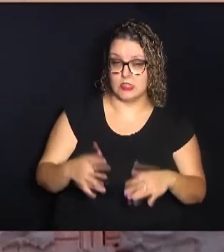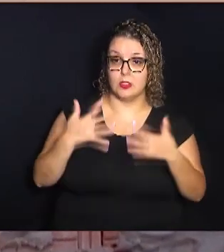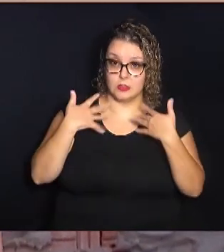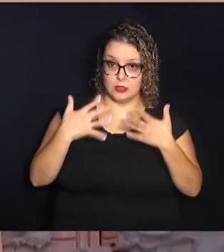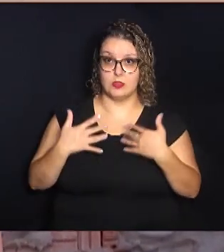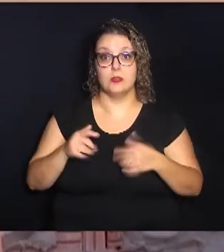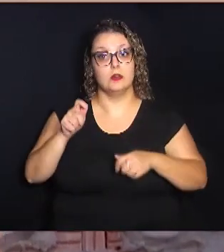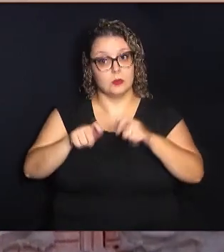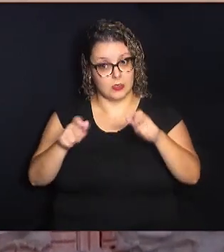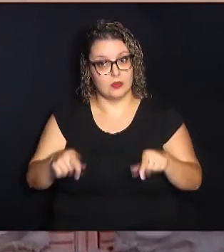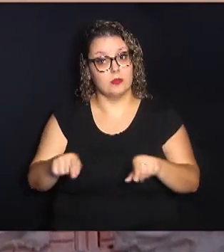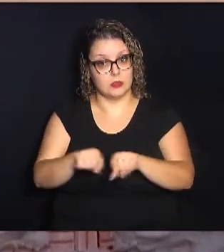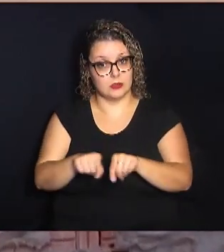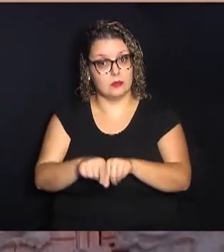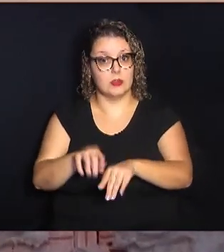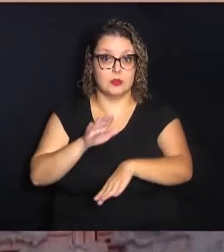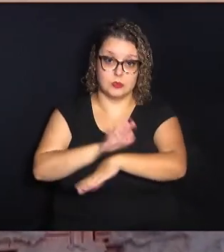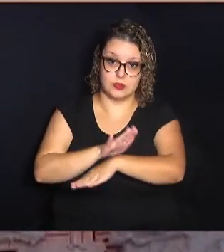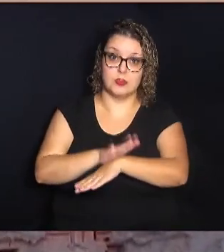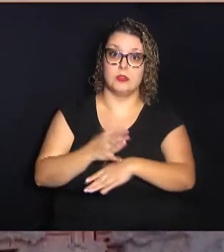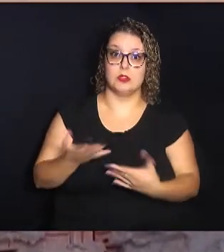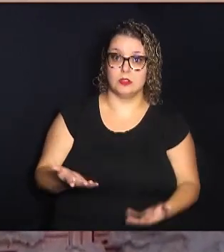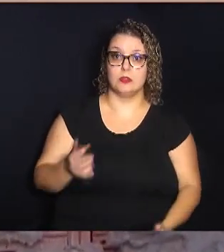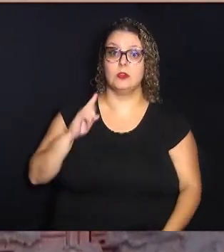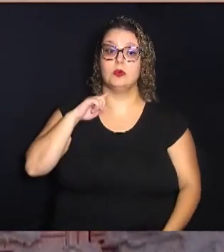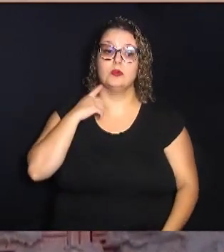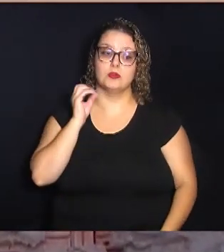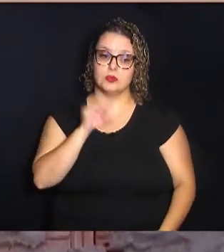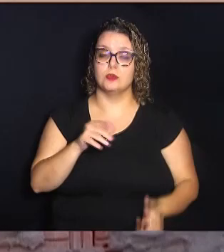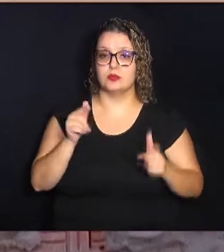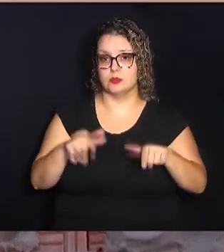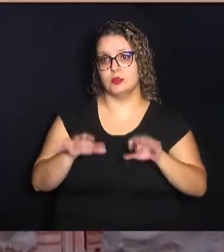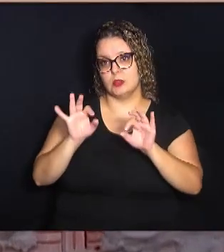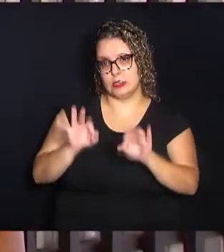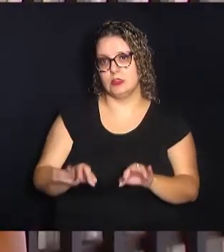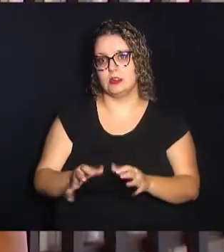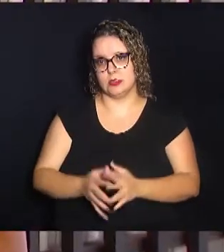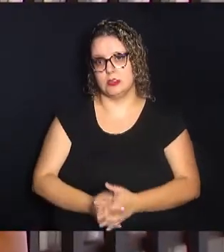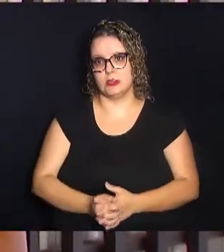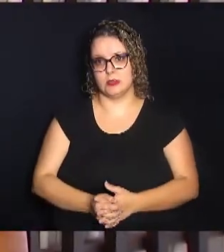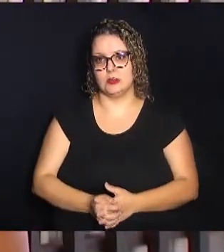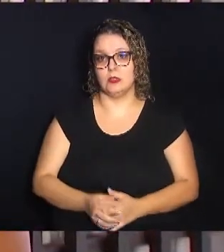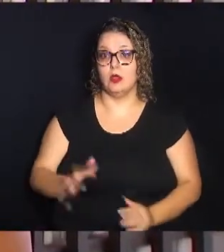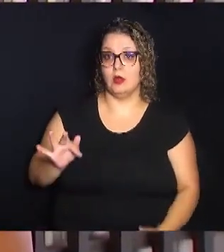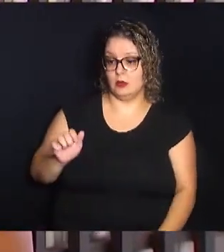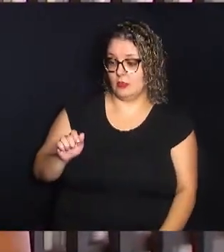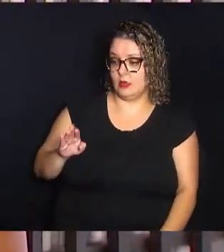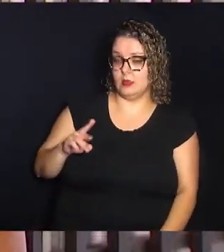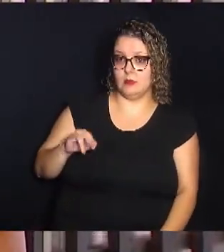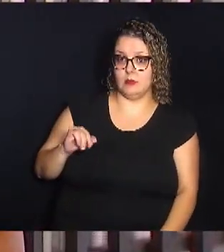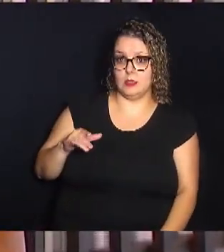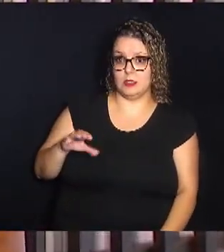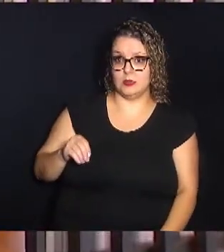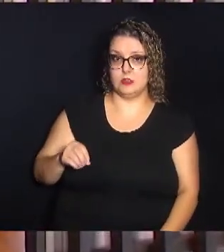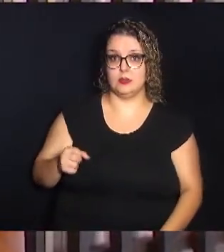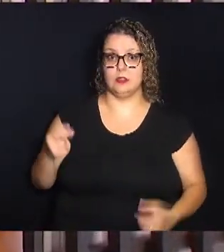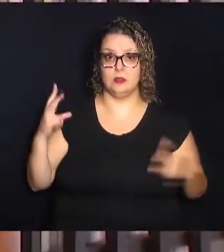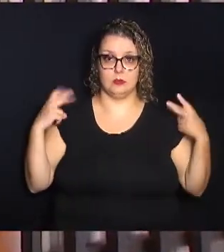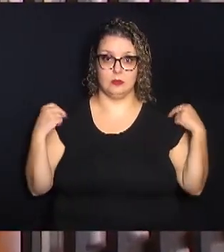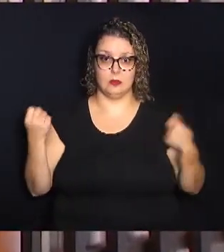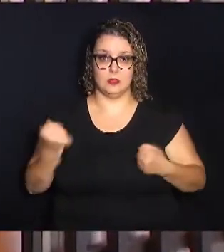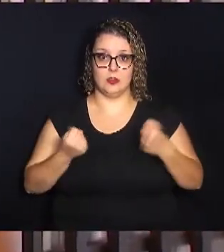Então, que as pessoas também nos ajudem no sentido de descartar os resíduos nos locais adequados. Fabrício é manobrista e mora